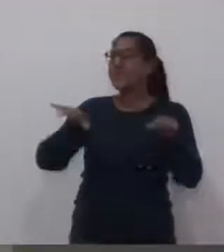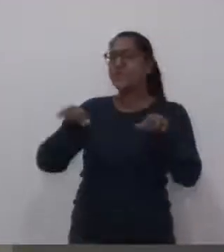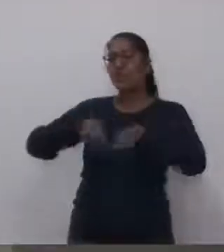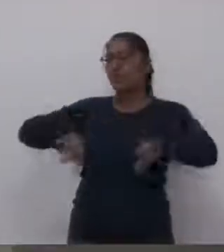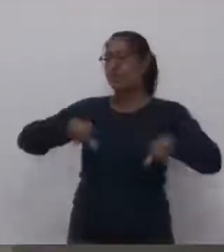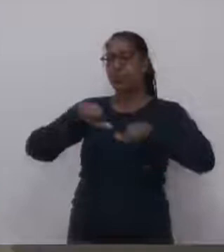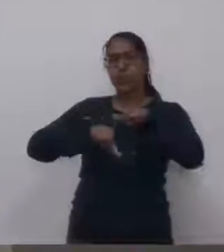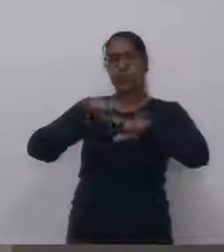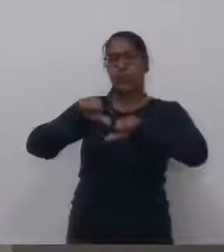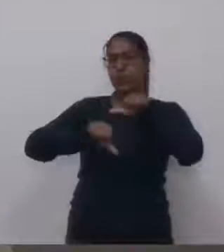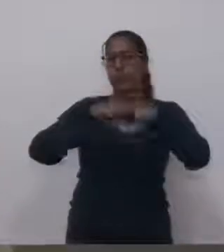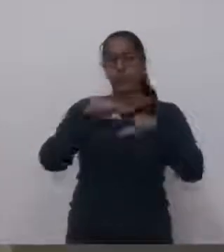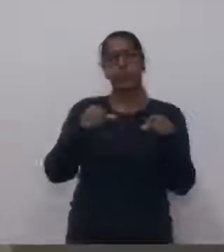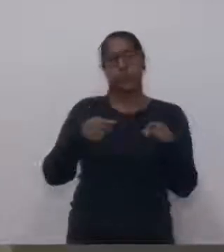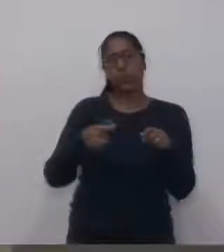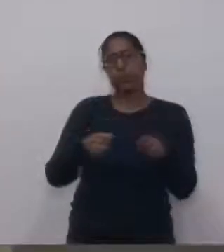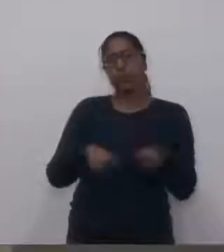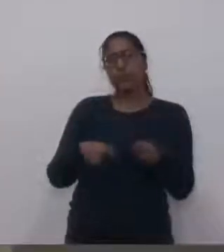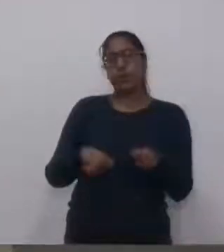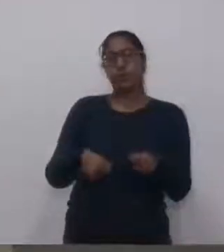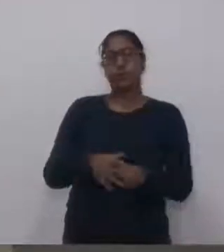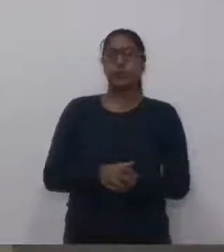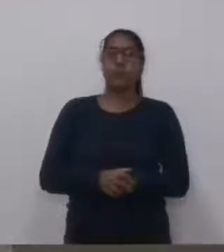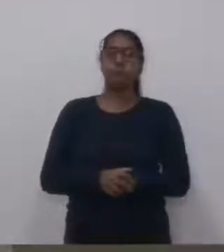em todos os próximos